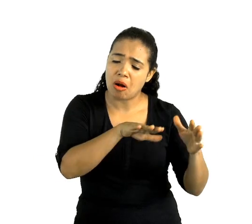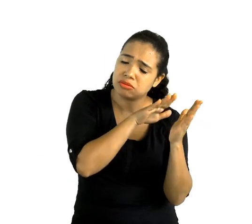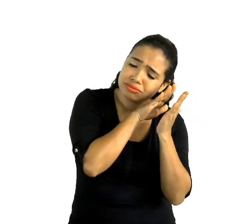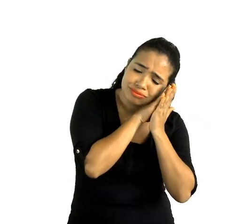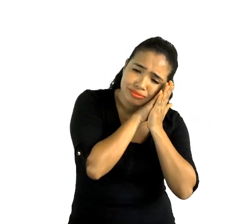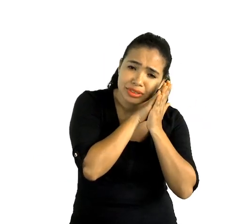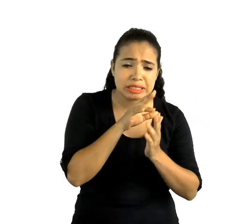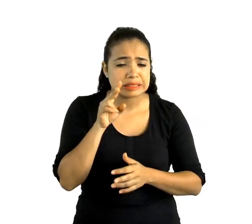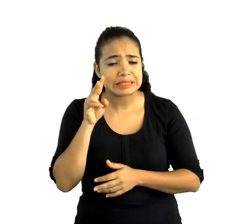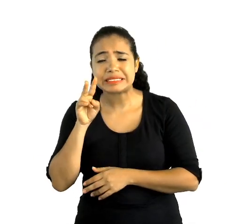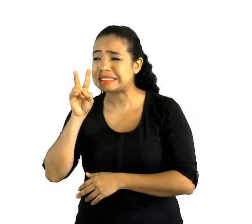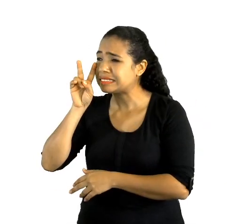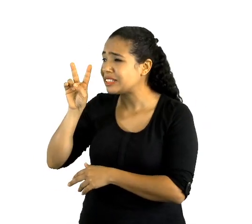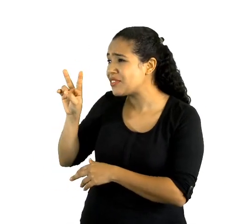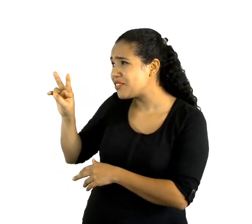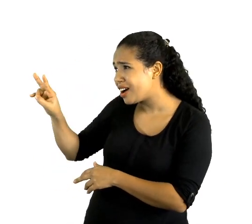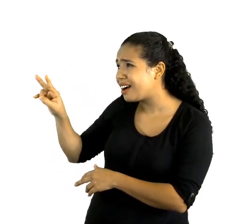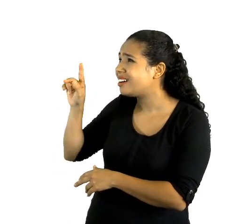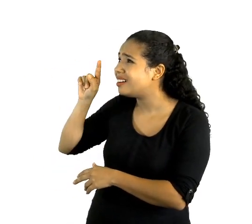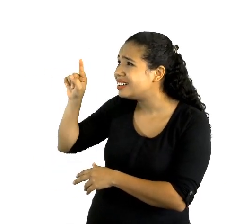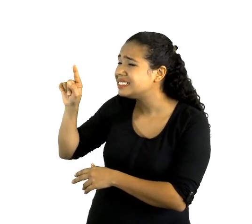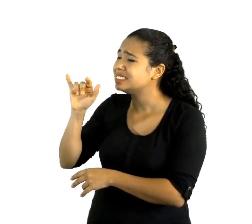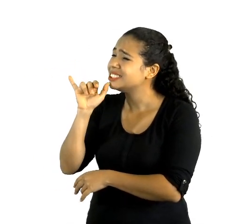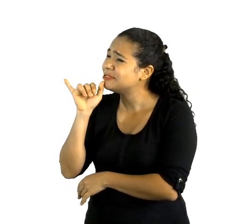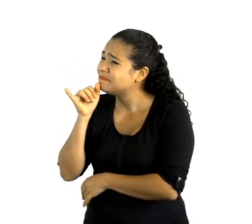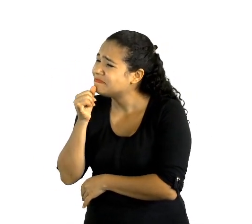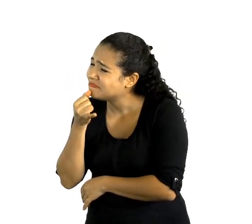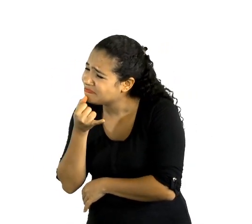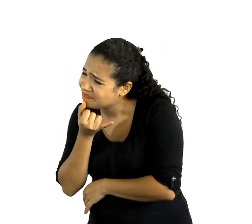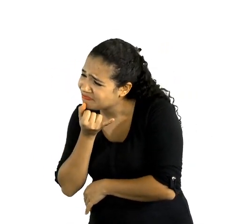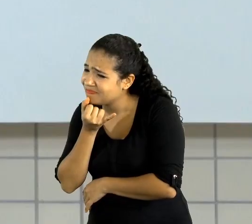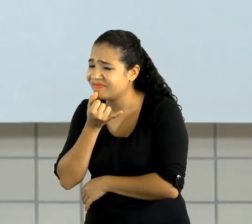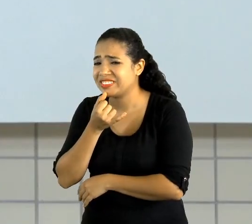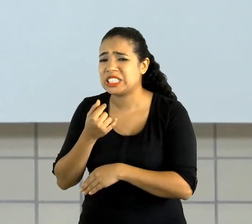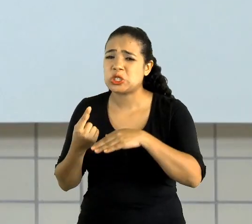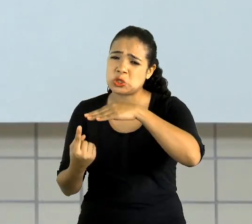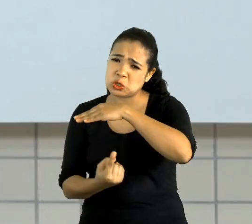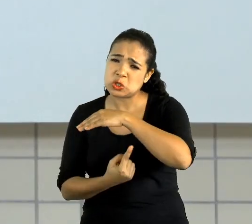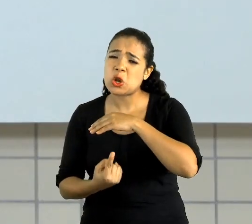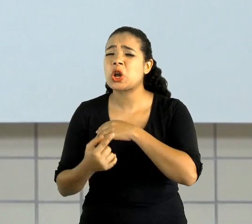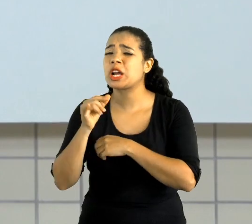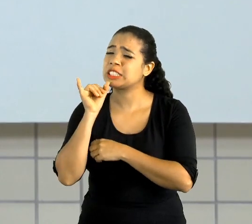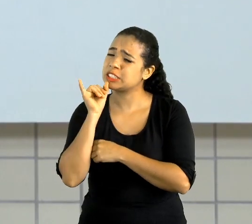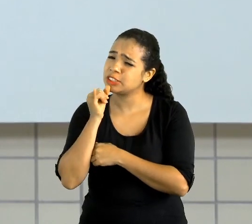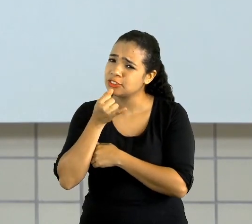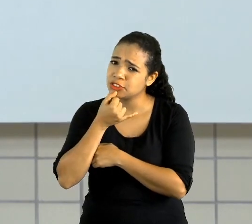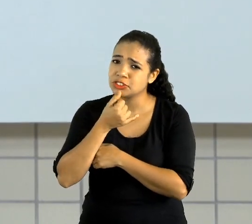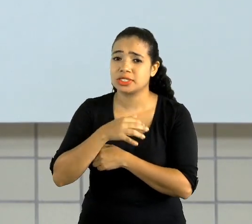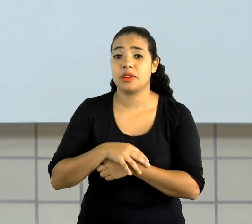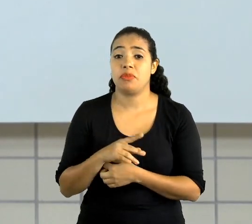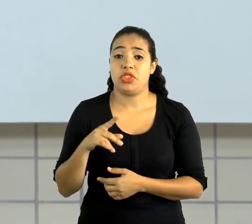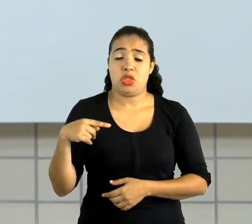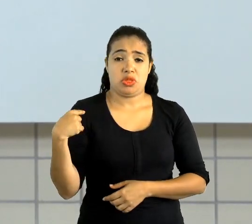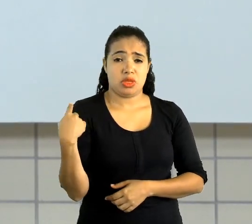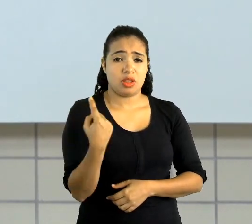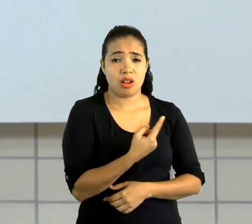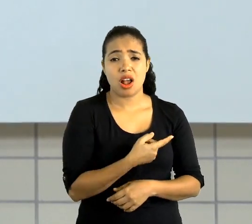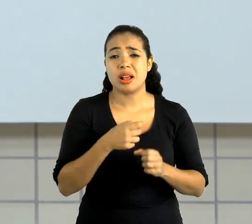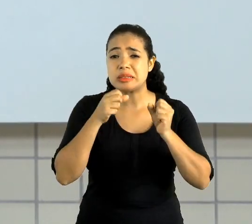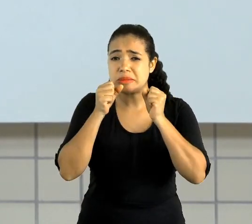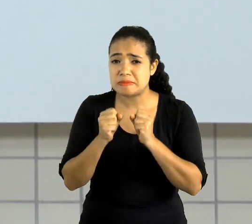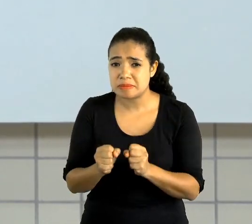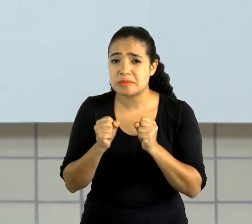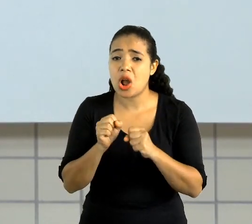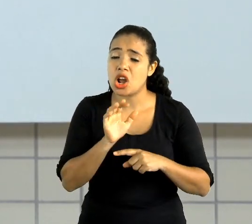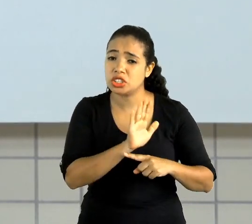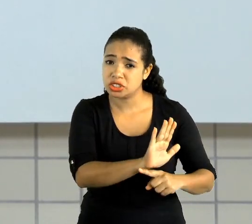triste, elas devem se sentir muito desamparadas e tristes. E nós podemos, todos nós podemos